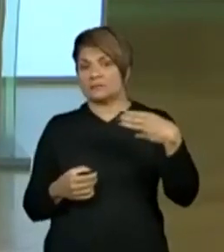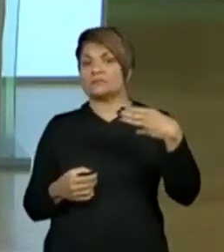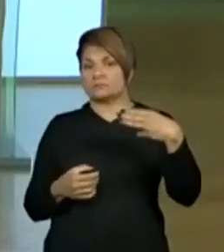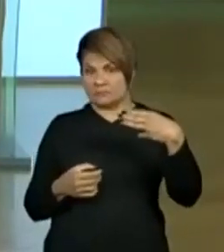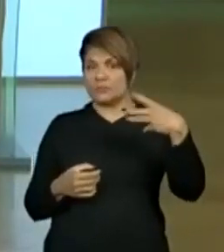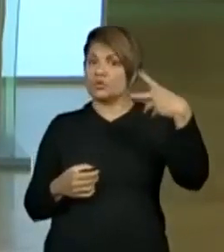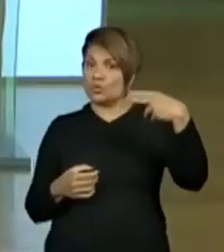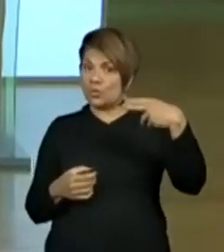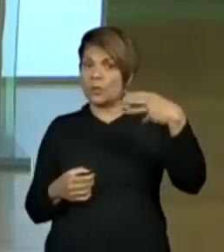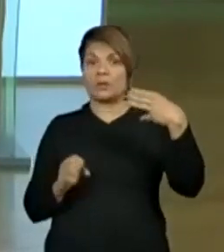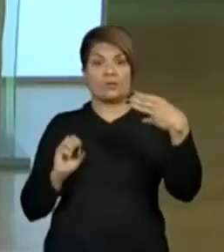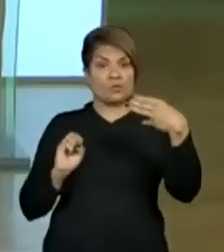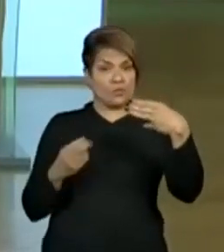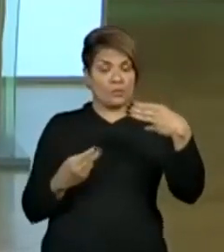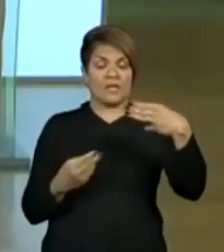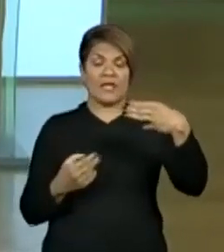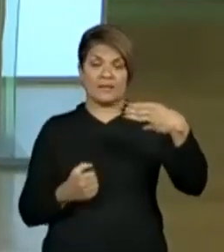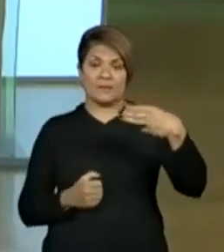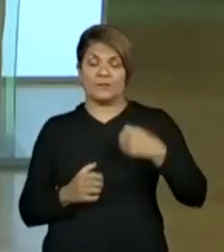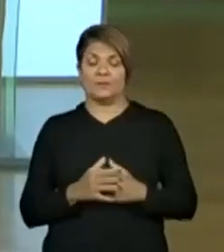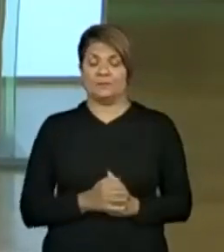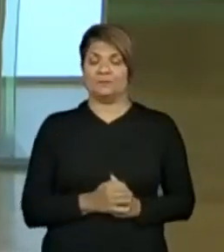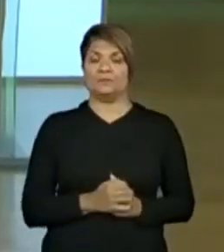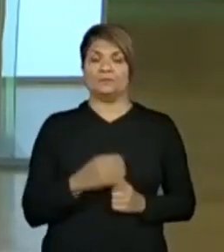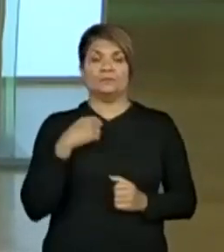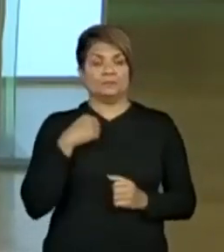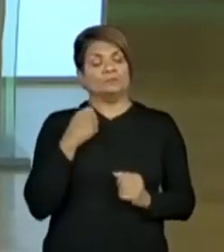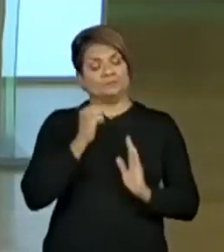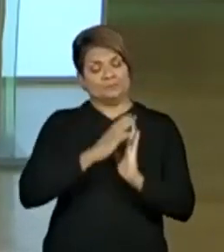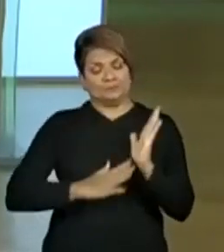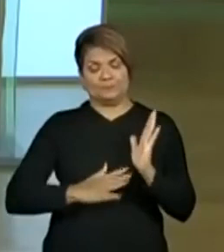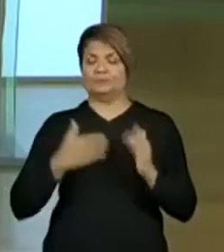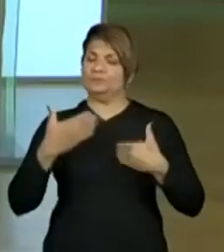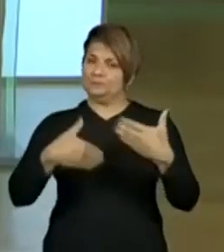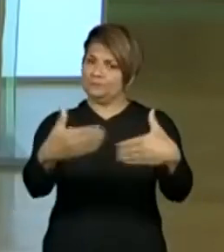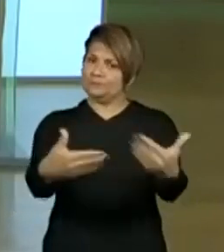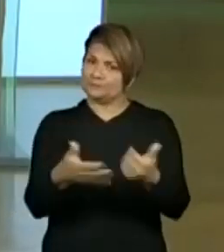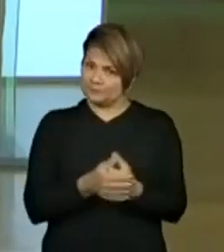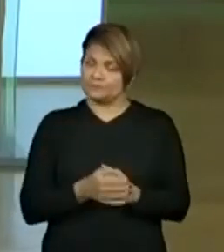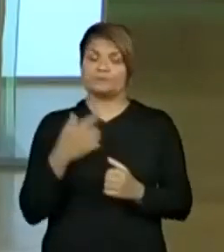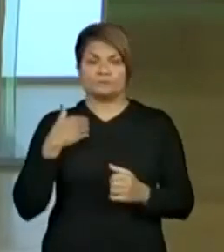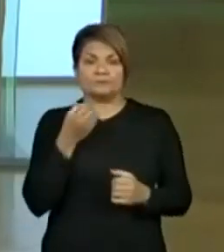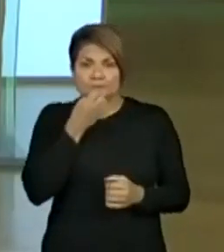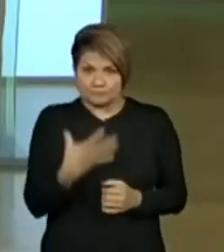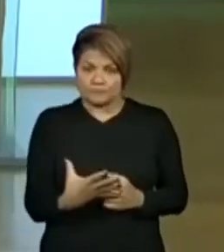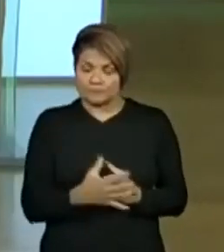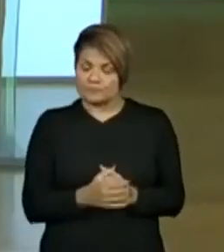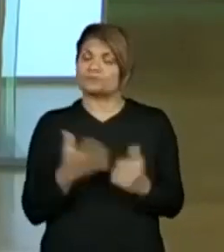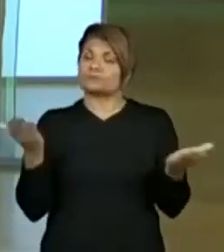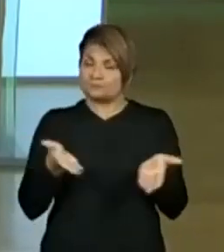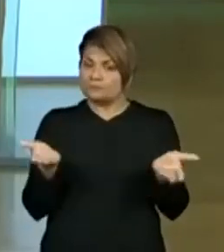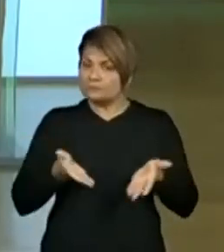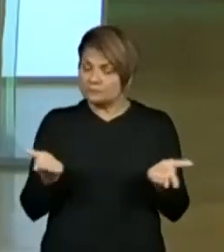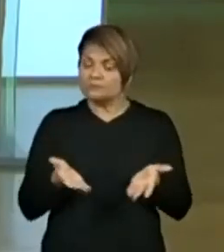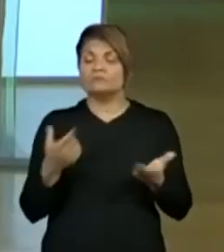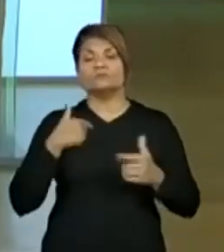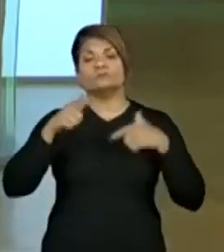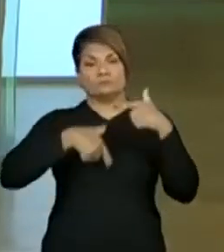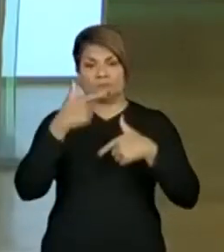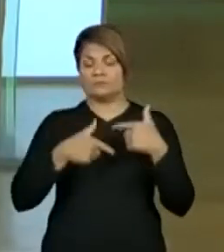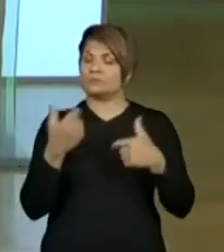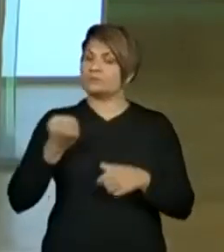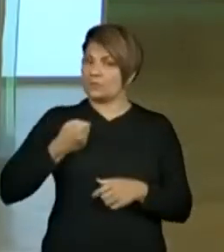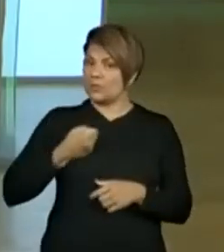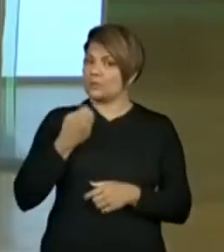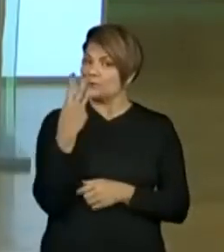bom? E a gente vai desenvolver as atividades da sequência 2, que eu já falei para vocês. Hoje, nós estamos trabalhando a aula 3